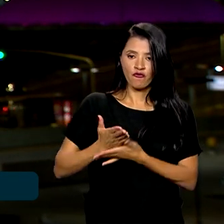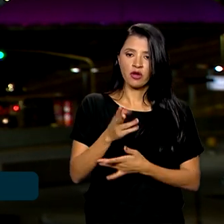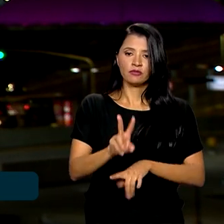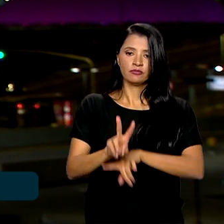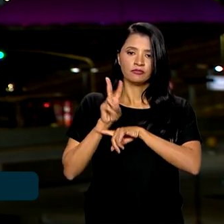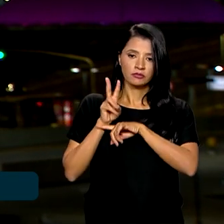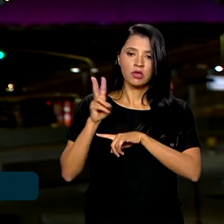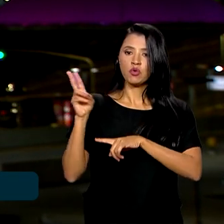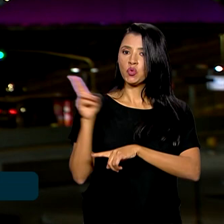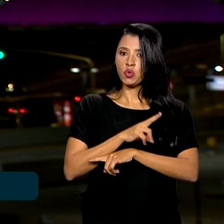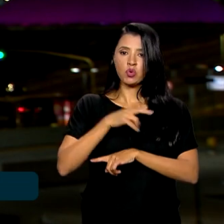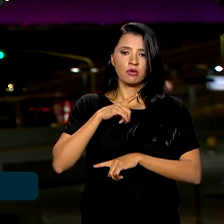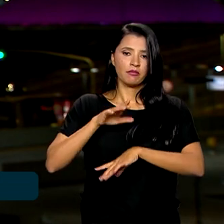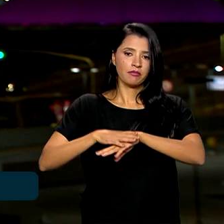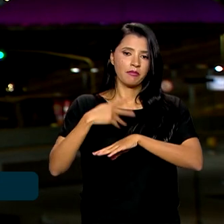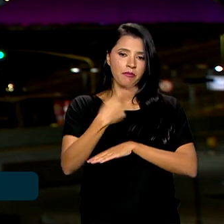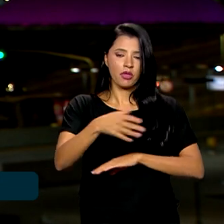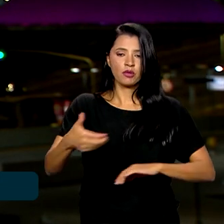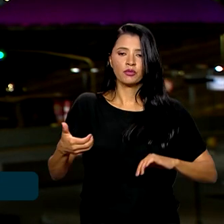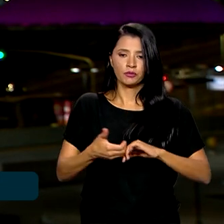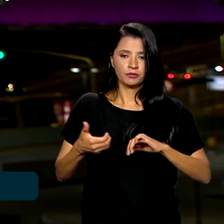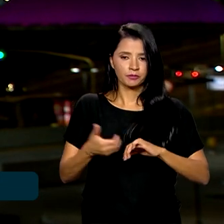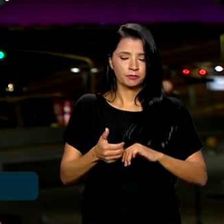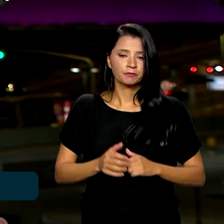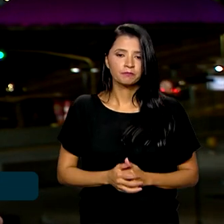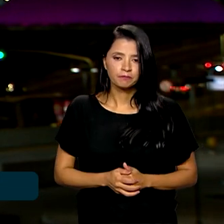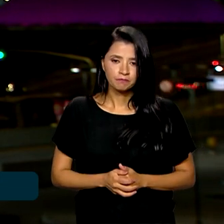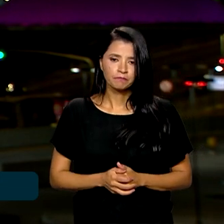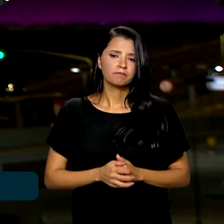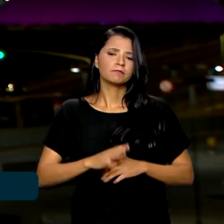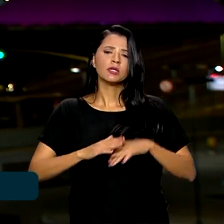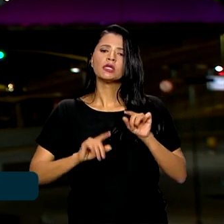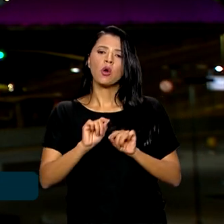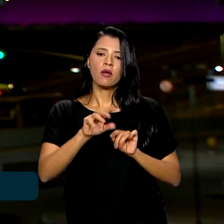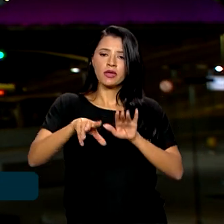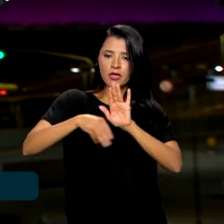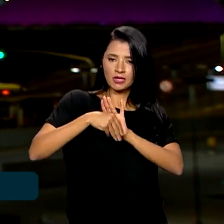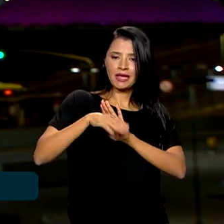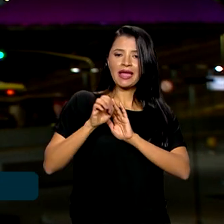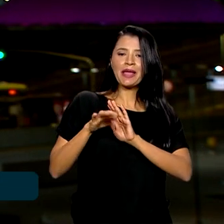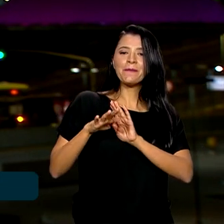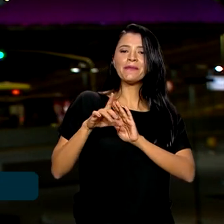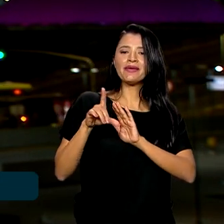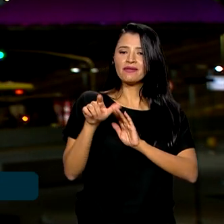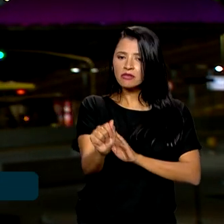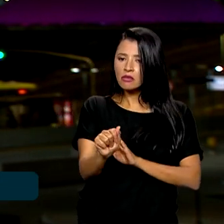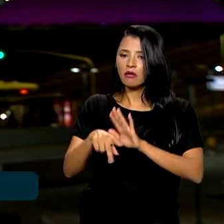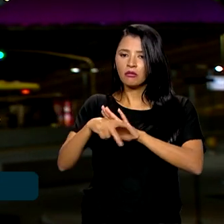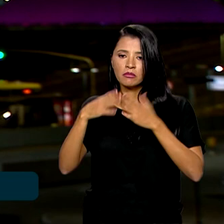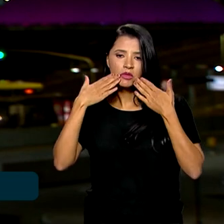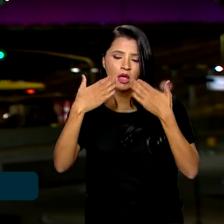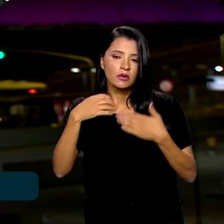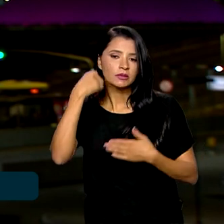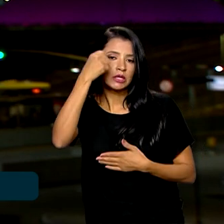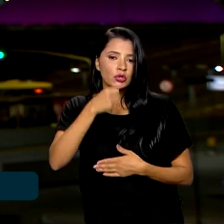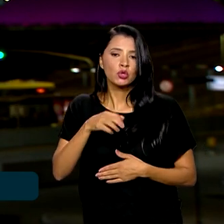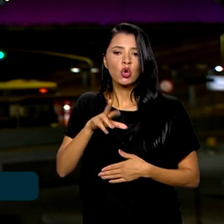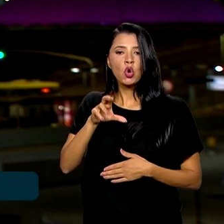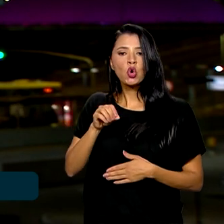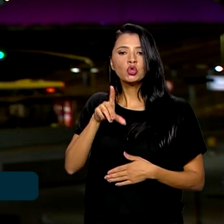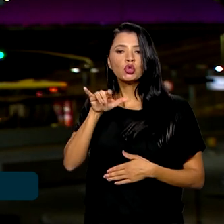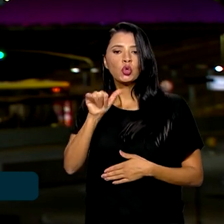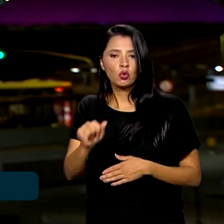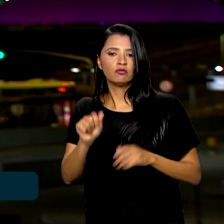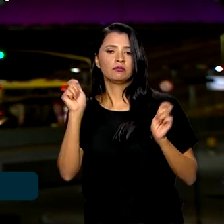extraordinário pelo Congresso Nacional. Na prática, a emenda apresentada pelo senador Randolfe permite que o